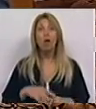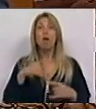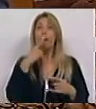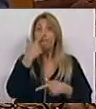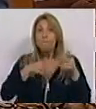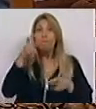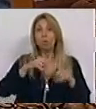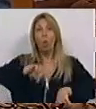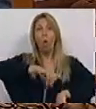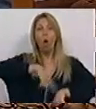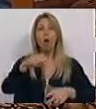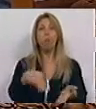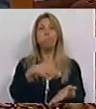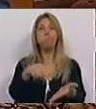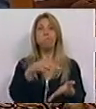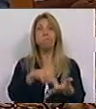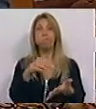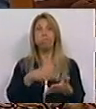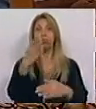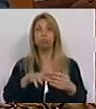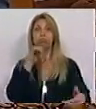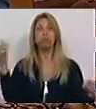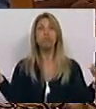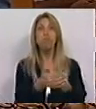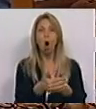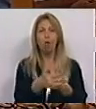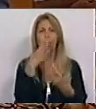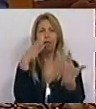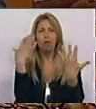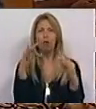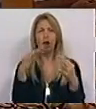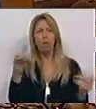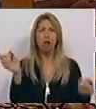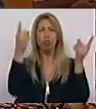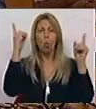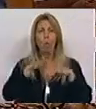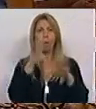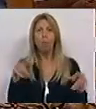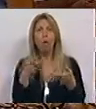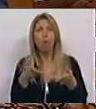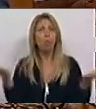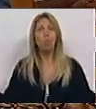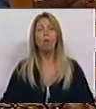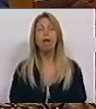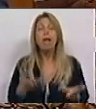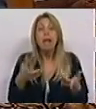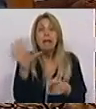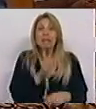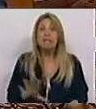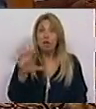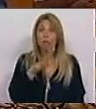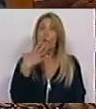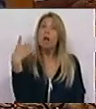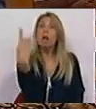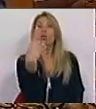depois de horas à espera de assistência nas urgências hospitalares. E esta situação não é isolada ou ocasional